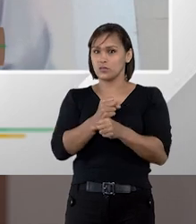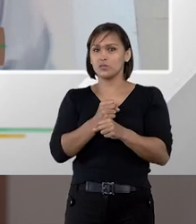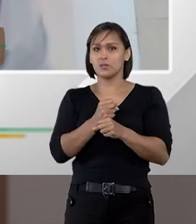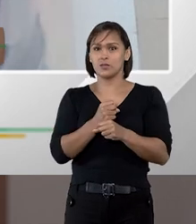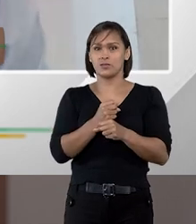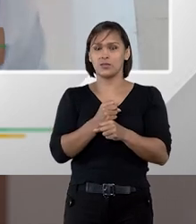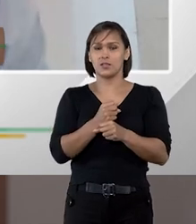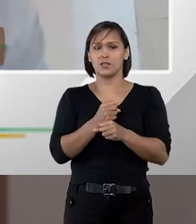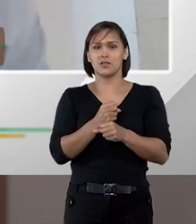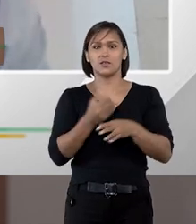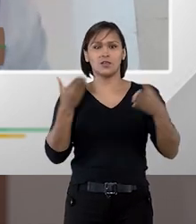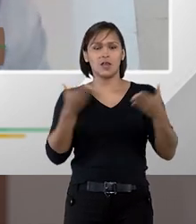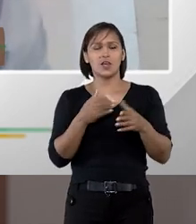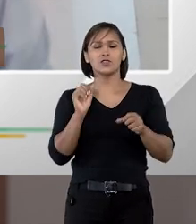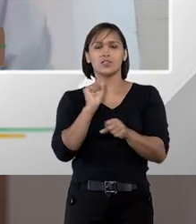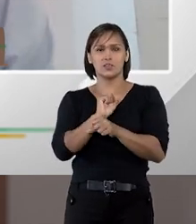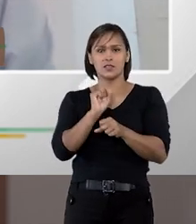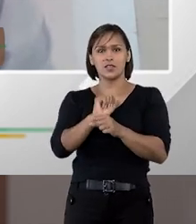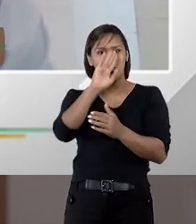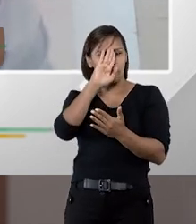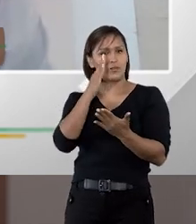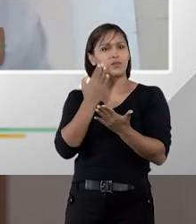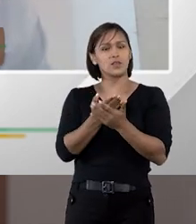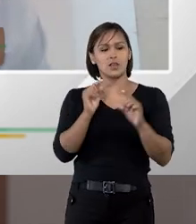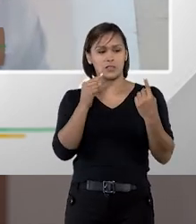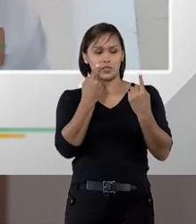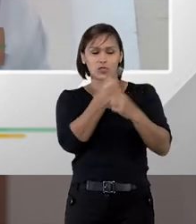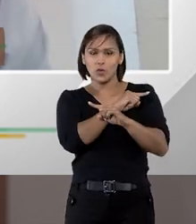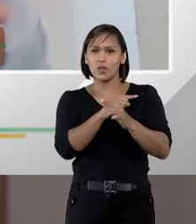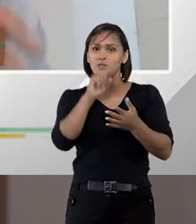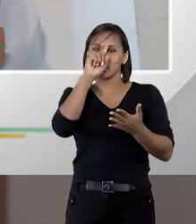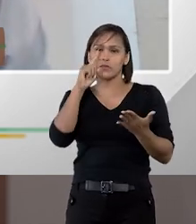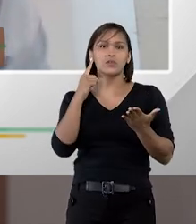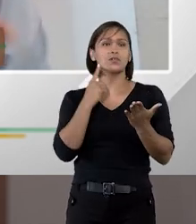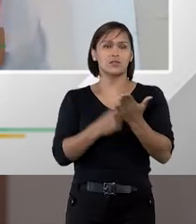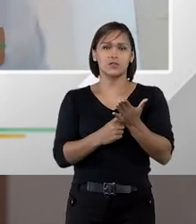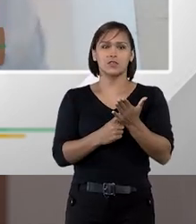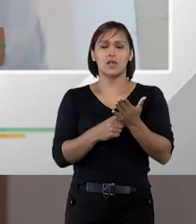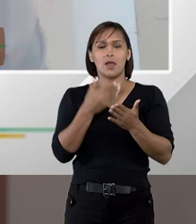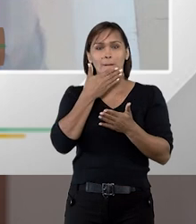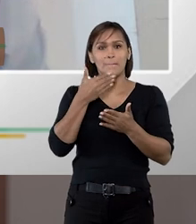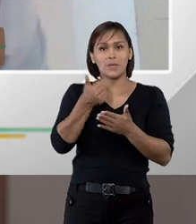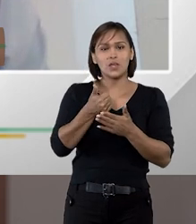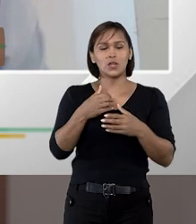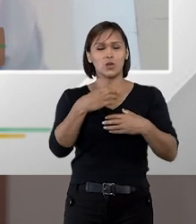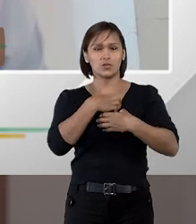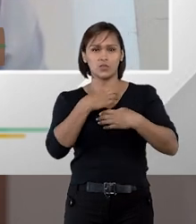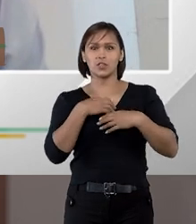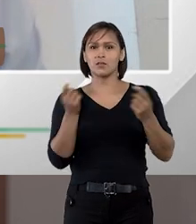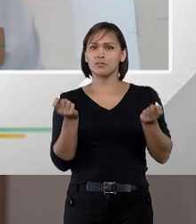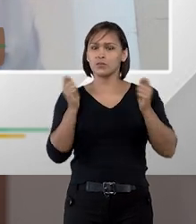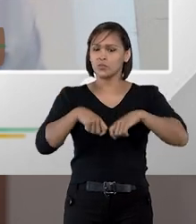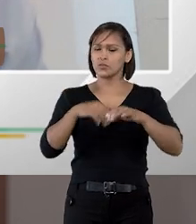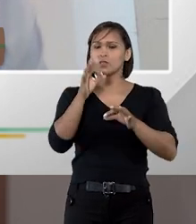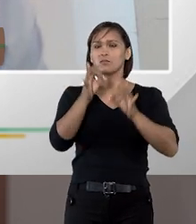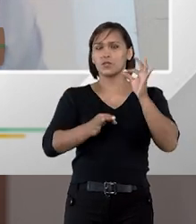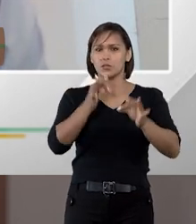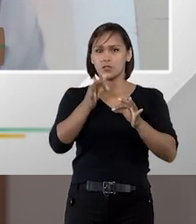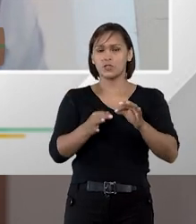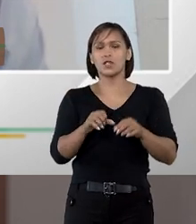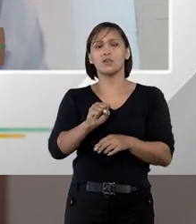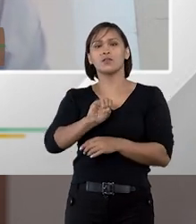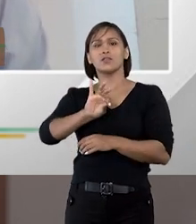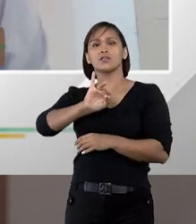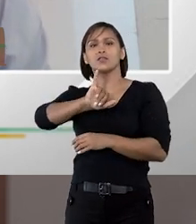resumindo a gente espera sim que essas controvérsias sejam decididas e da melhor forma possível pelo judiciário